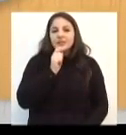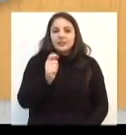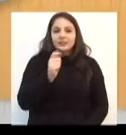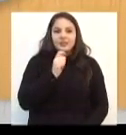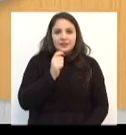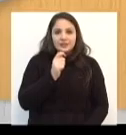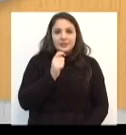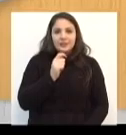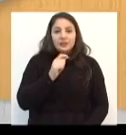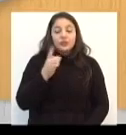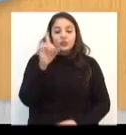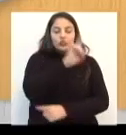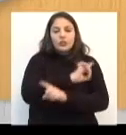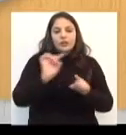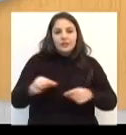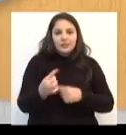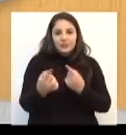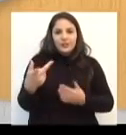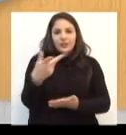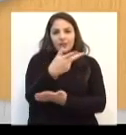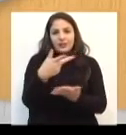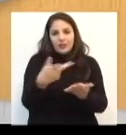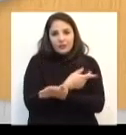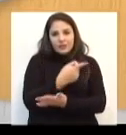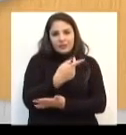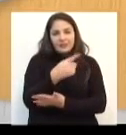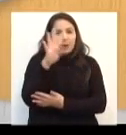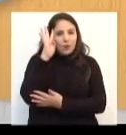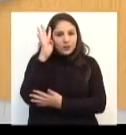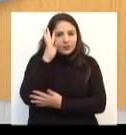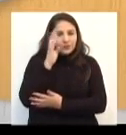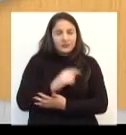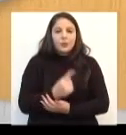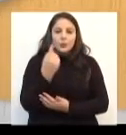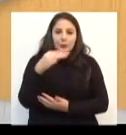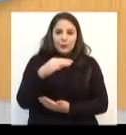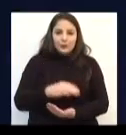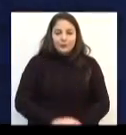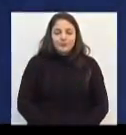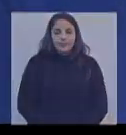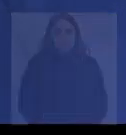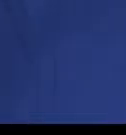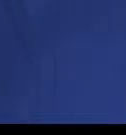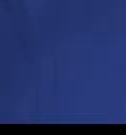sobre o dia do desafio que acontece nesta quarta-feira. É um minuto só.